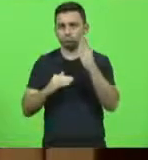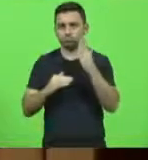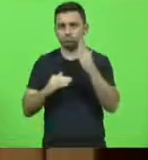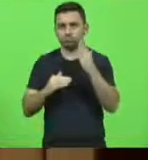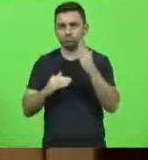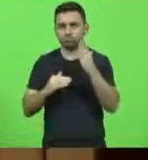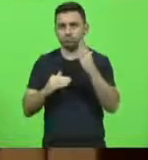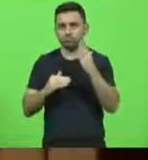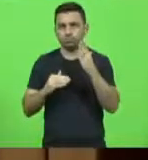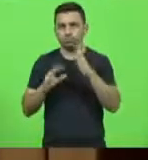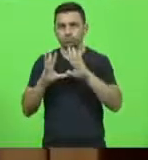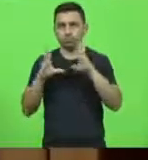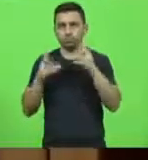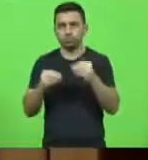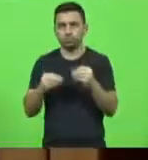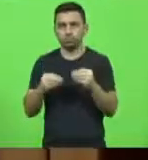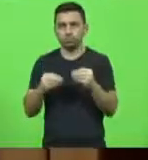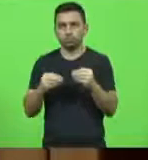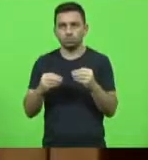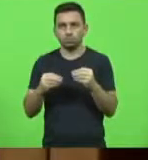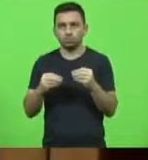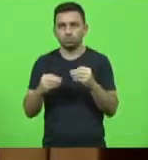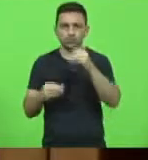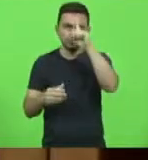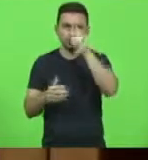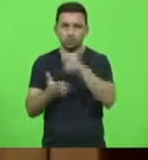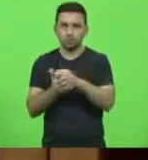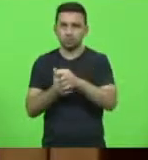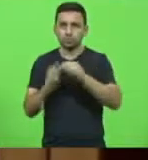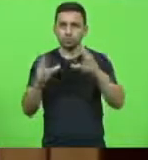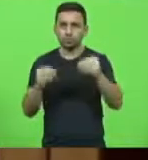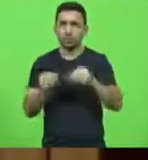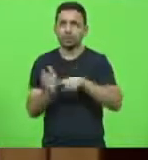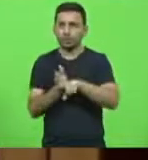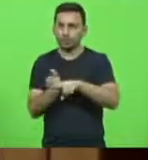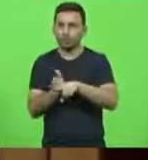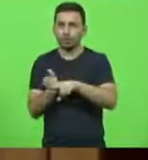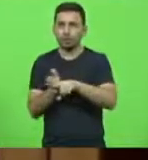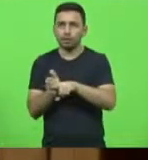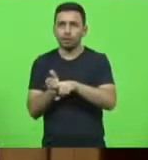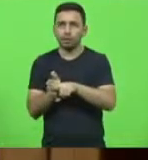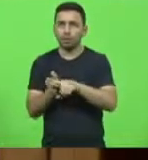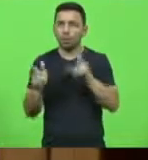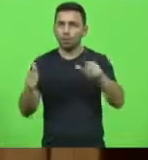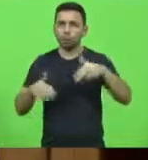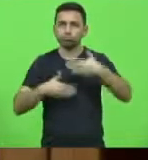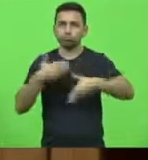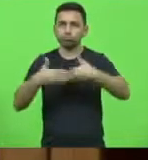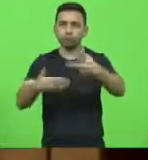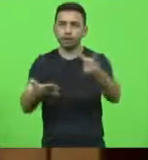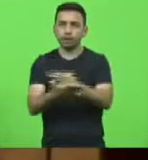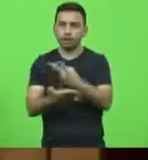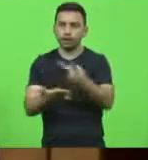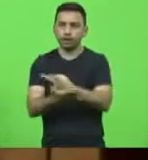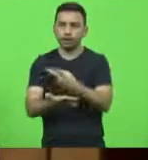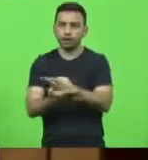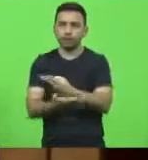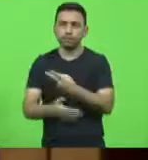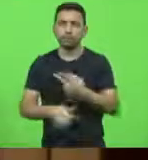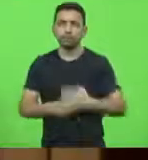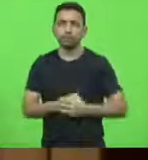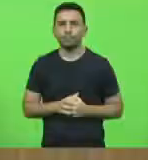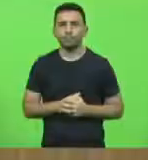totalmente, tanto que as decisões que a gente está analisando sempre são consequências de erros que a gente comete.